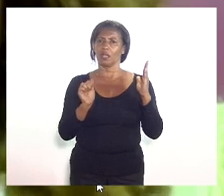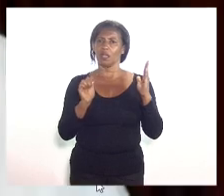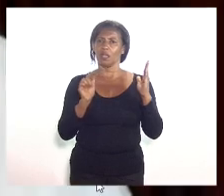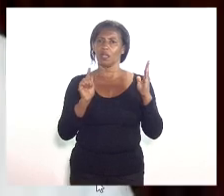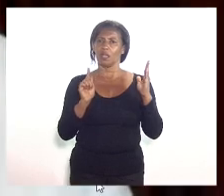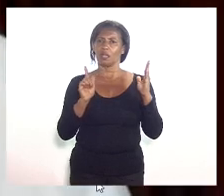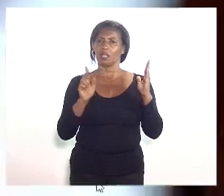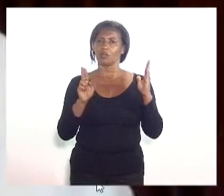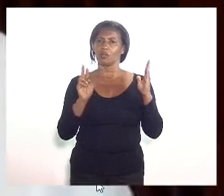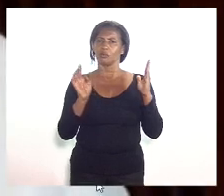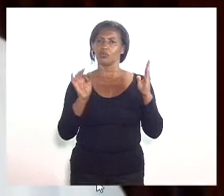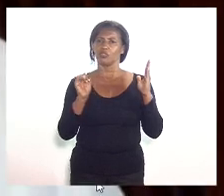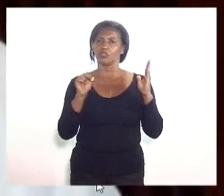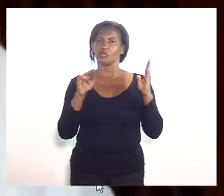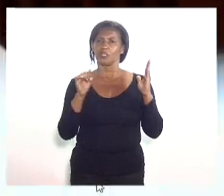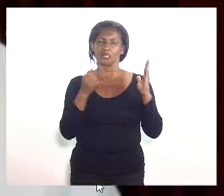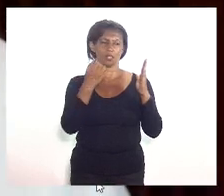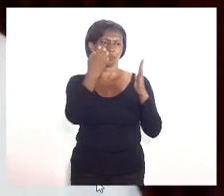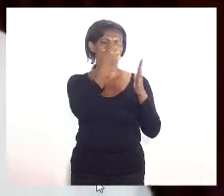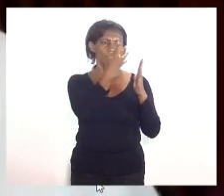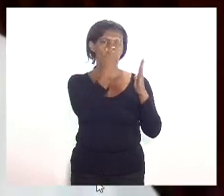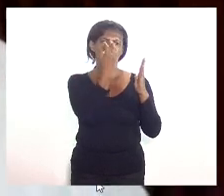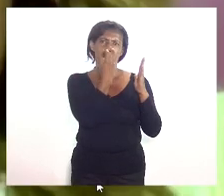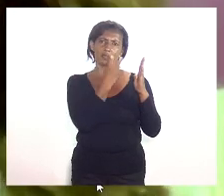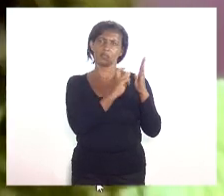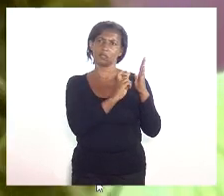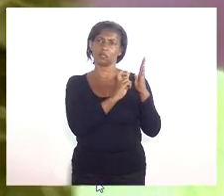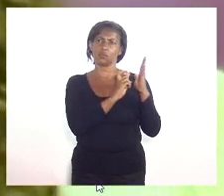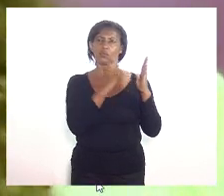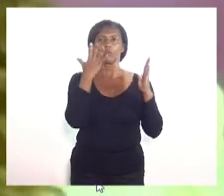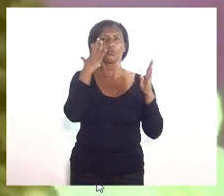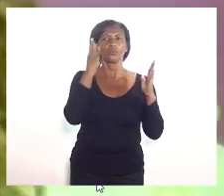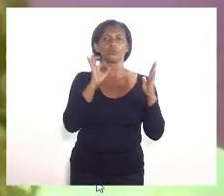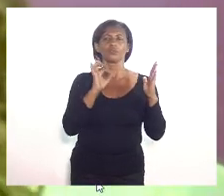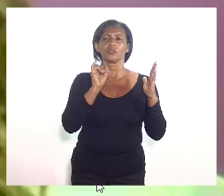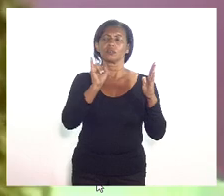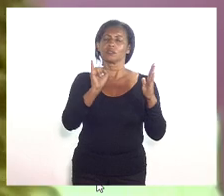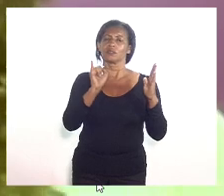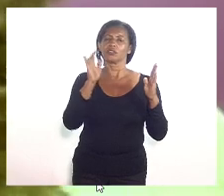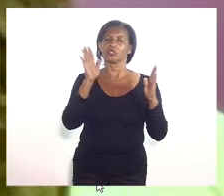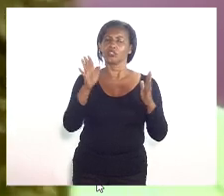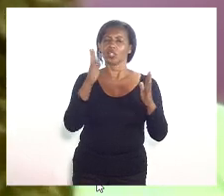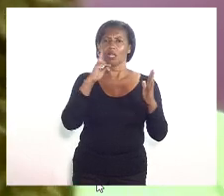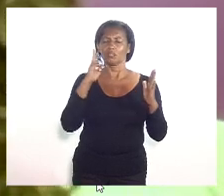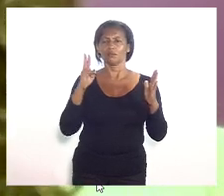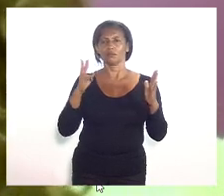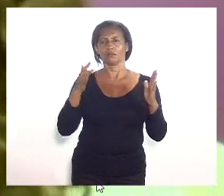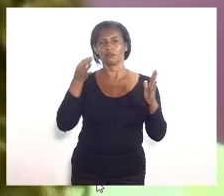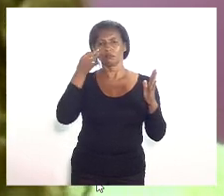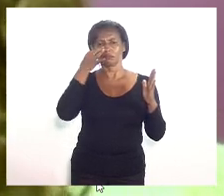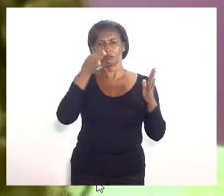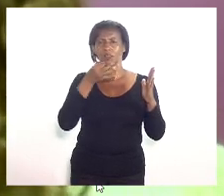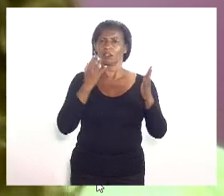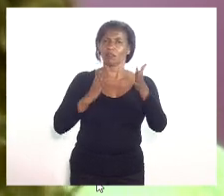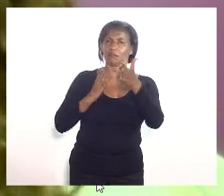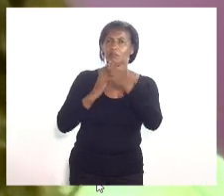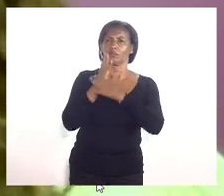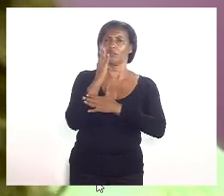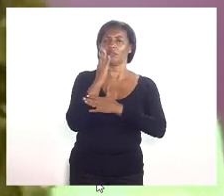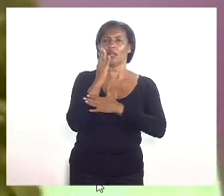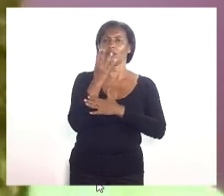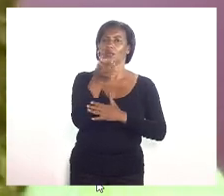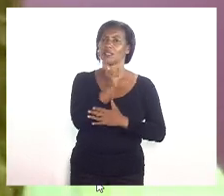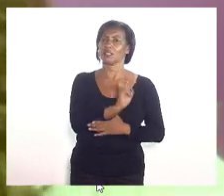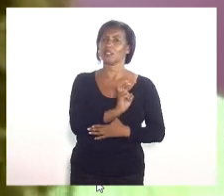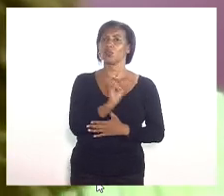4 com a 5. Eu não sei se o senhor já tinha cantado a aprovação da 5